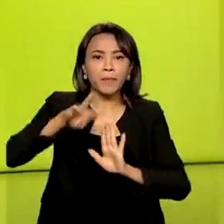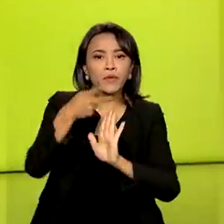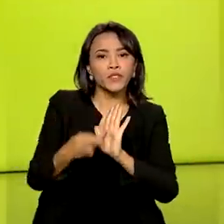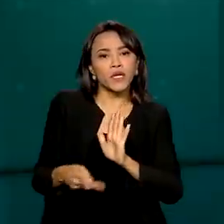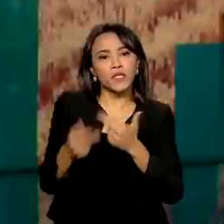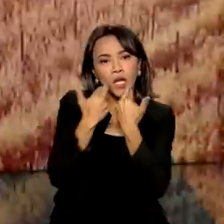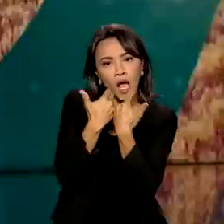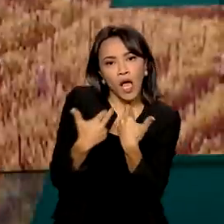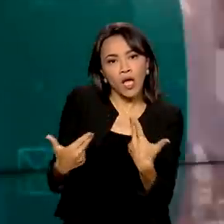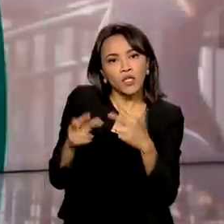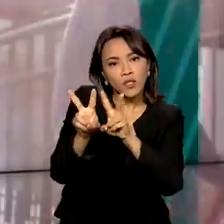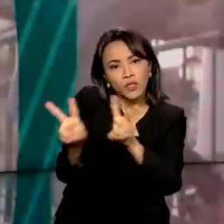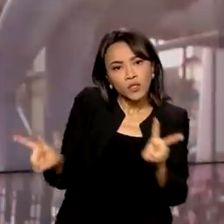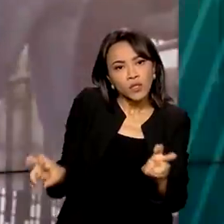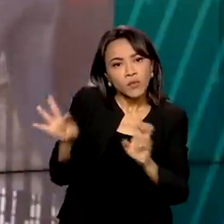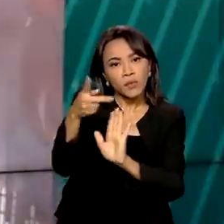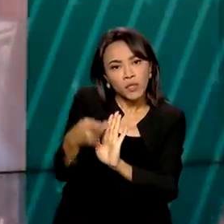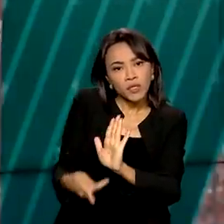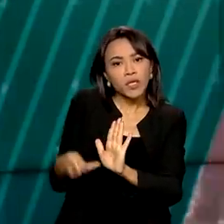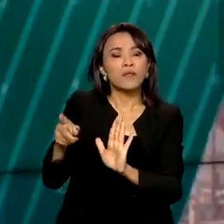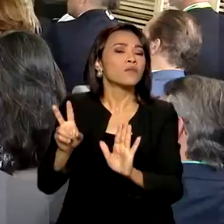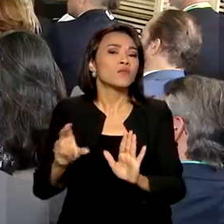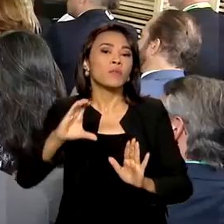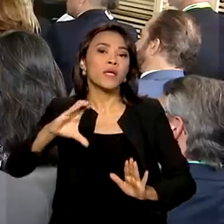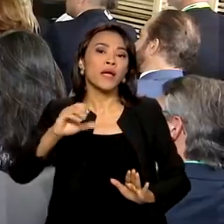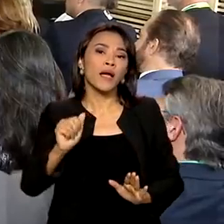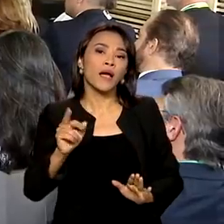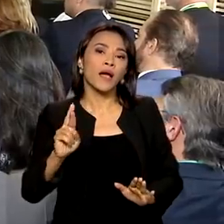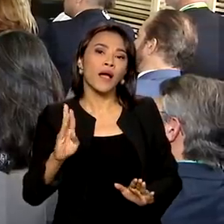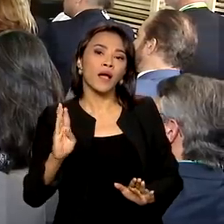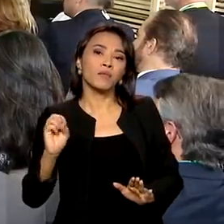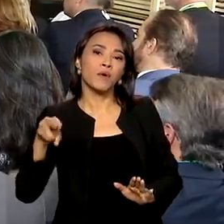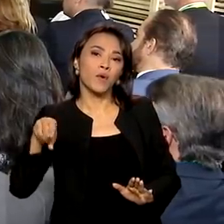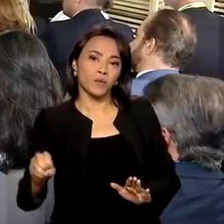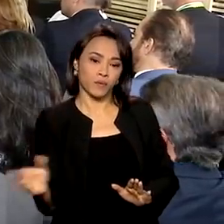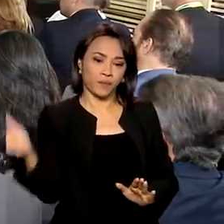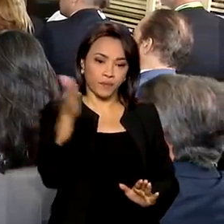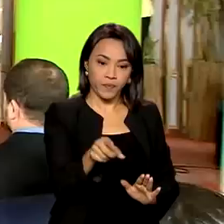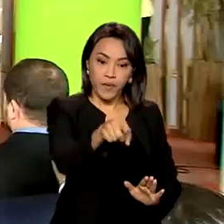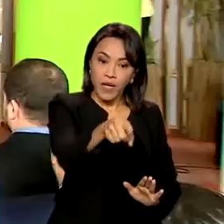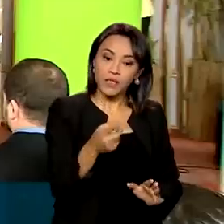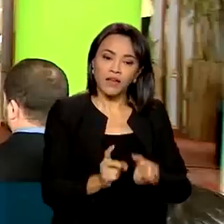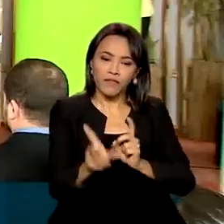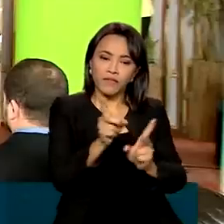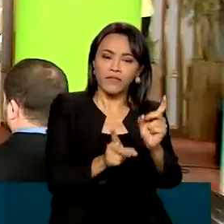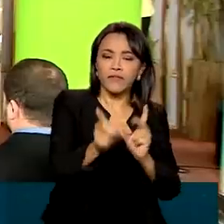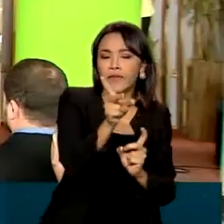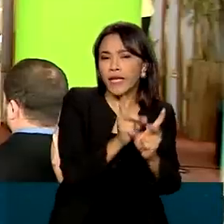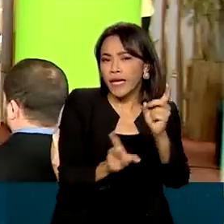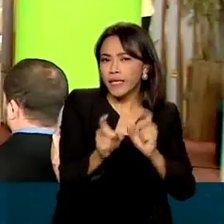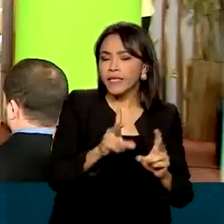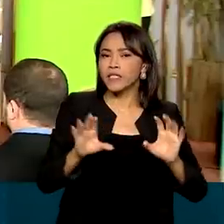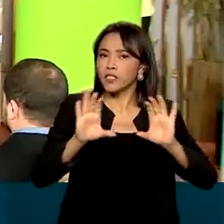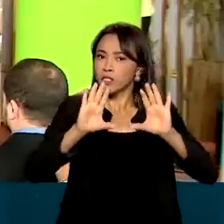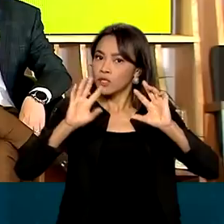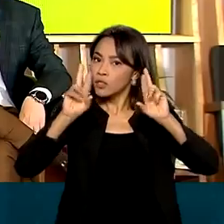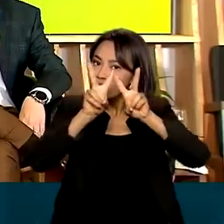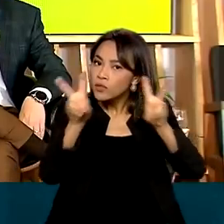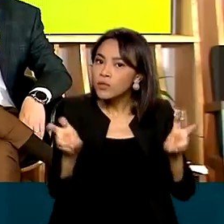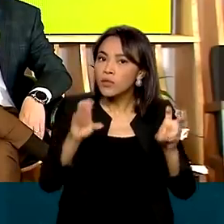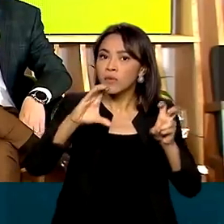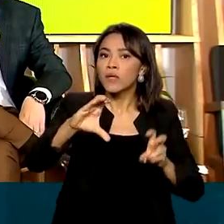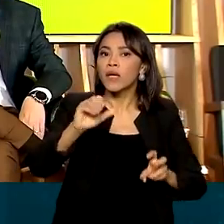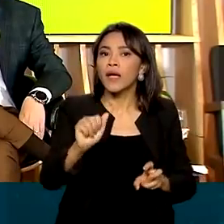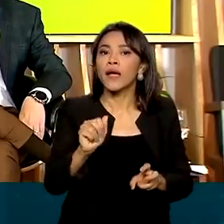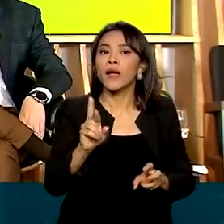durante o Congresso Mercado Global de Carbono. O Congresso Mercado Global de Carbono teve 24 painéis e que mais de 100